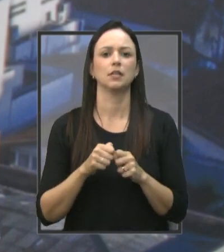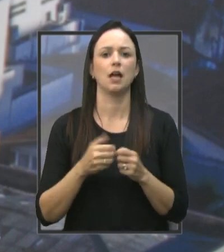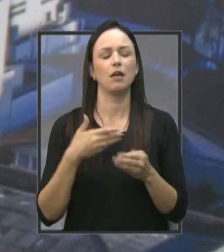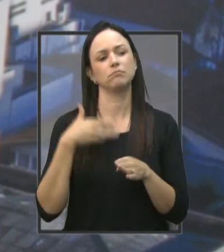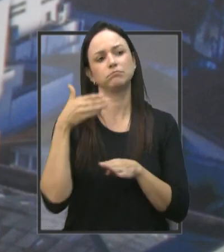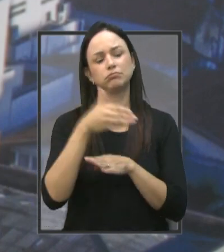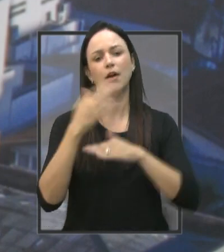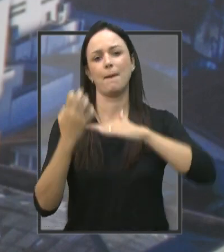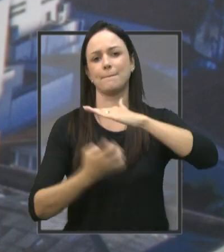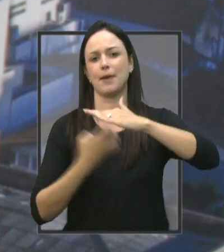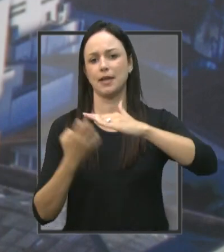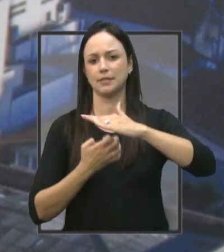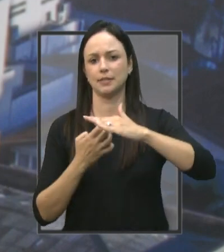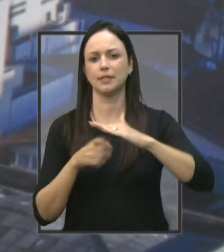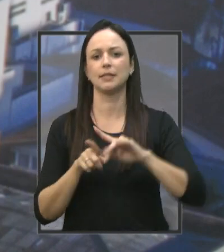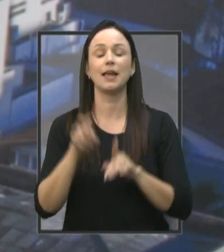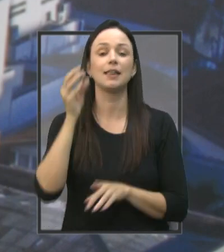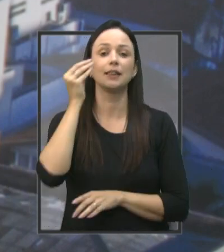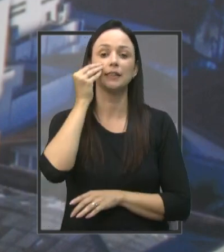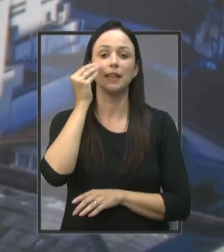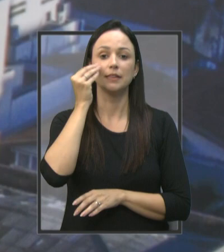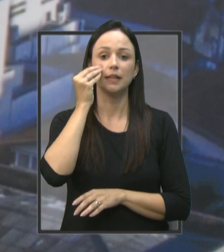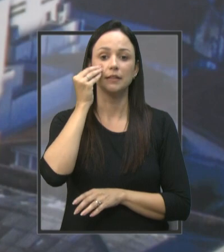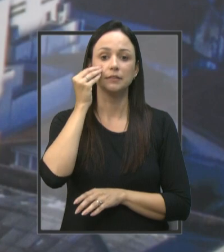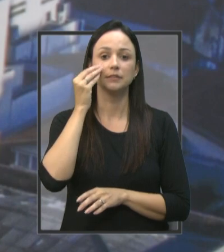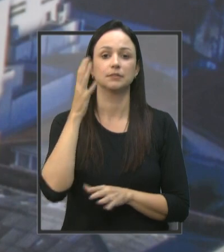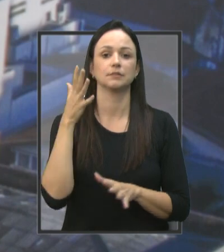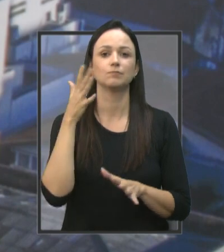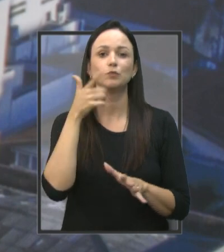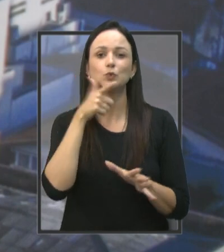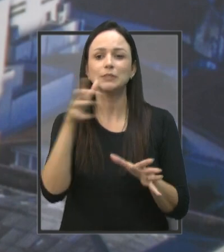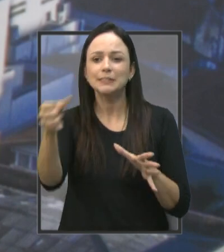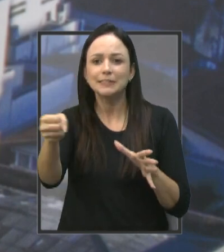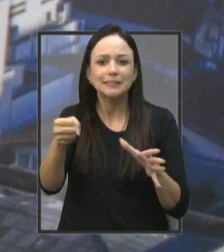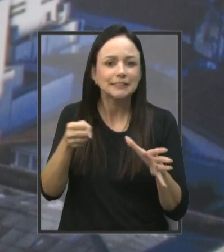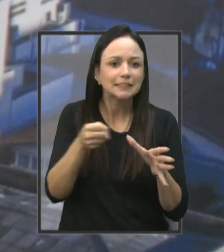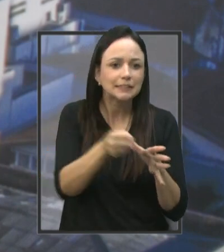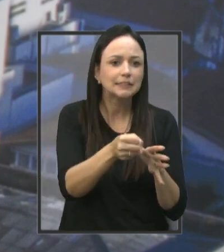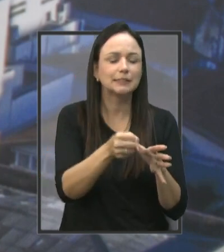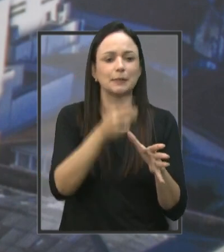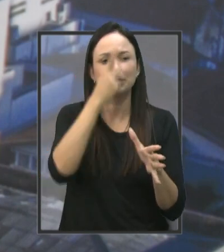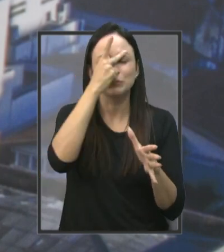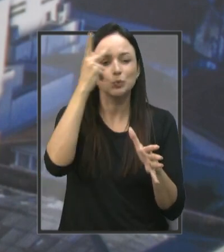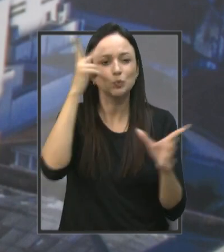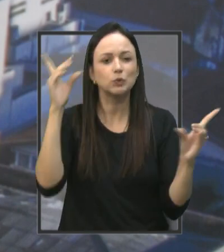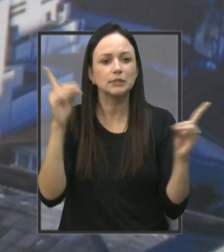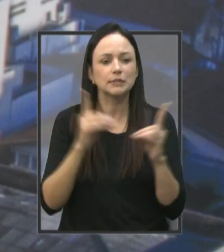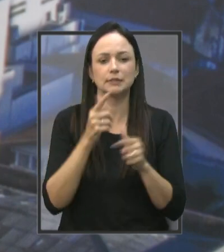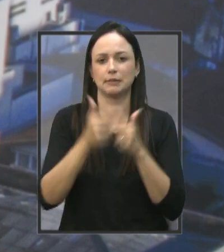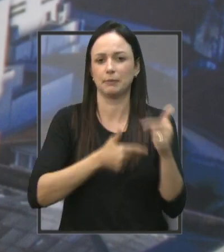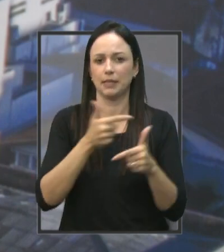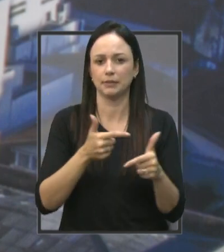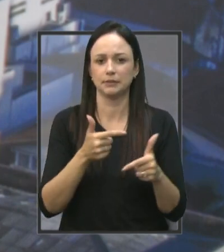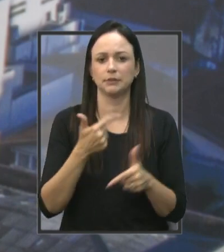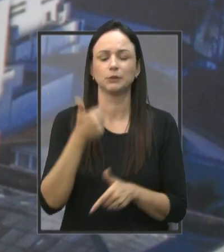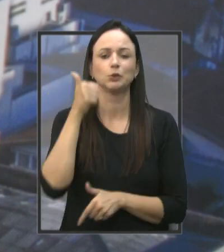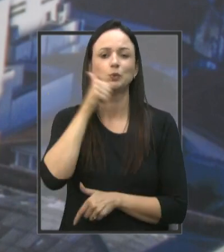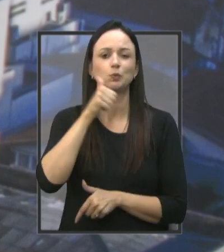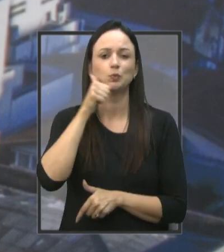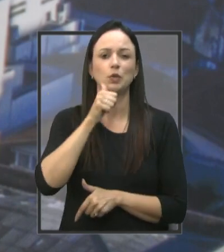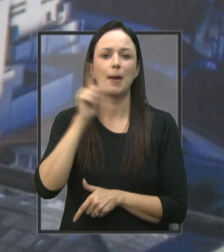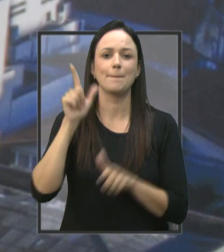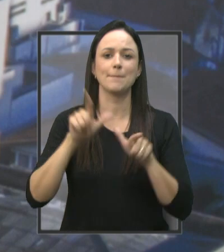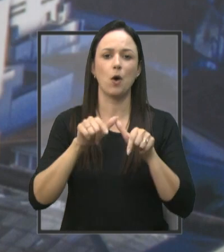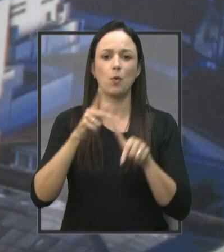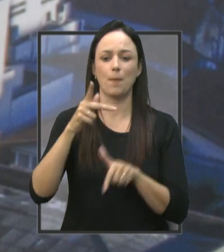E tentado Encaixar O máximo De pessoas Com deficiência Vem uma moça De Bauru Que é a Paula